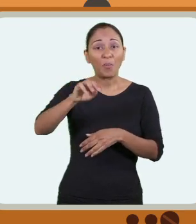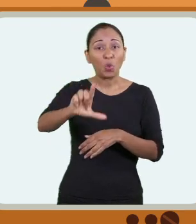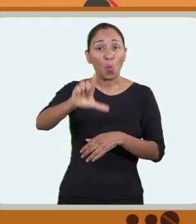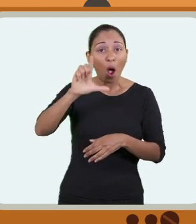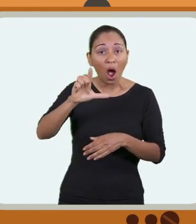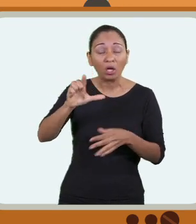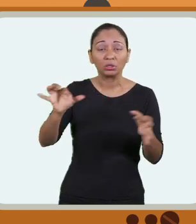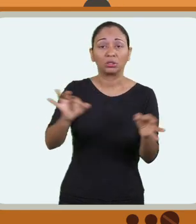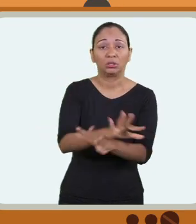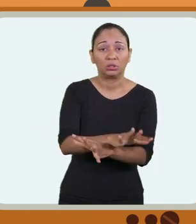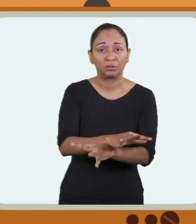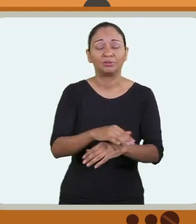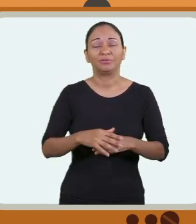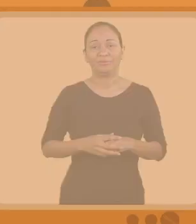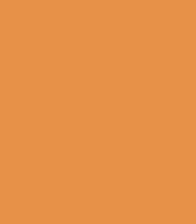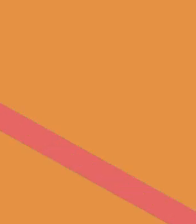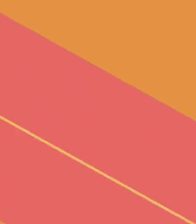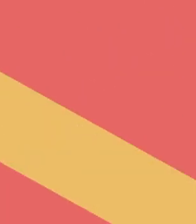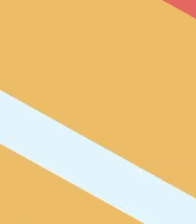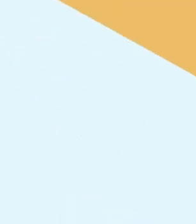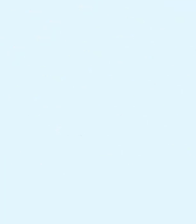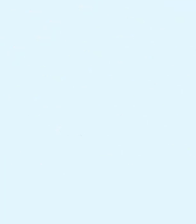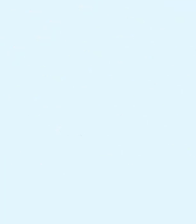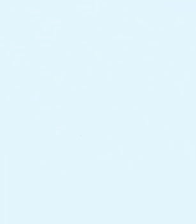faltando 30 minutos para o final das provas.